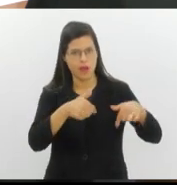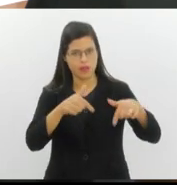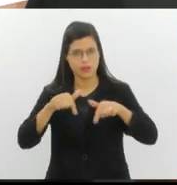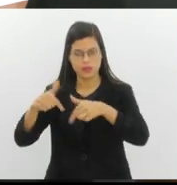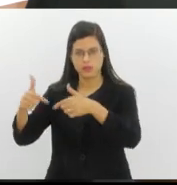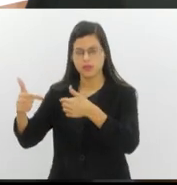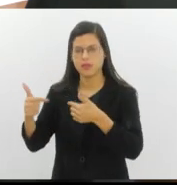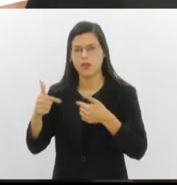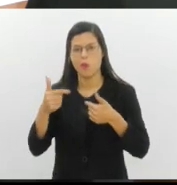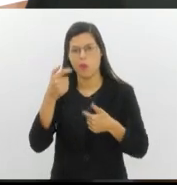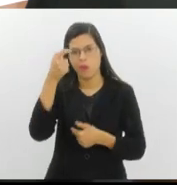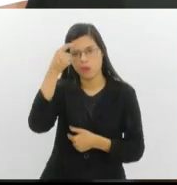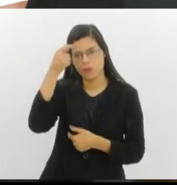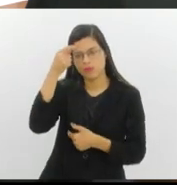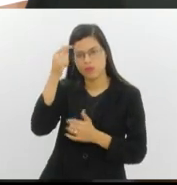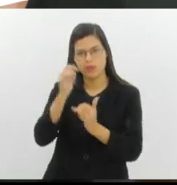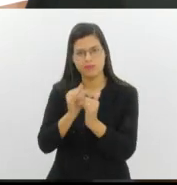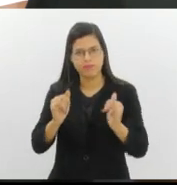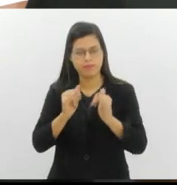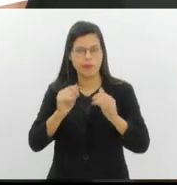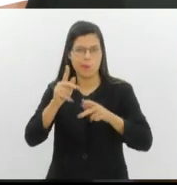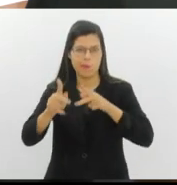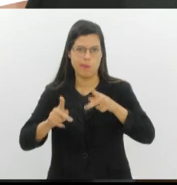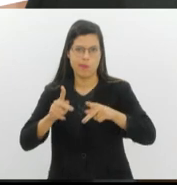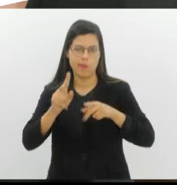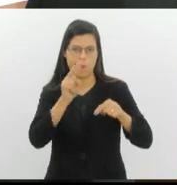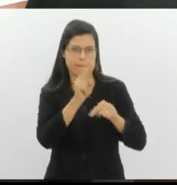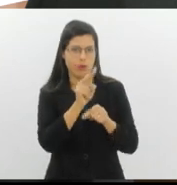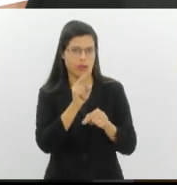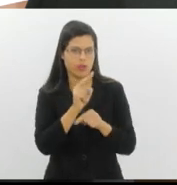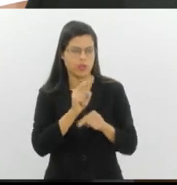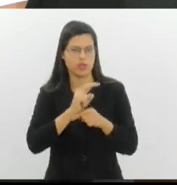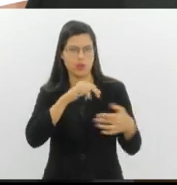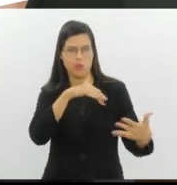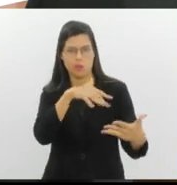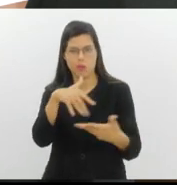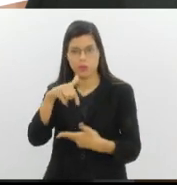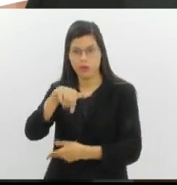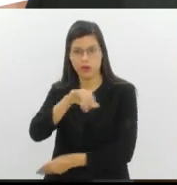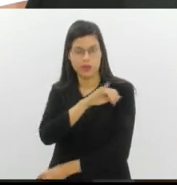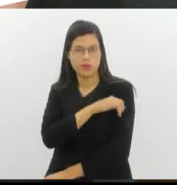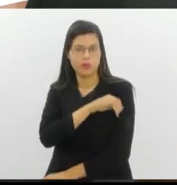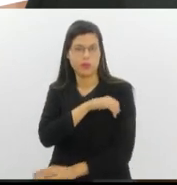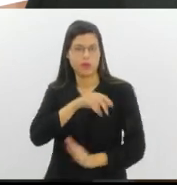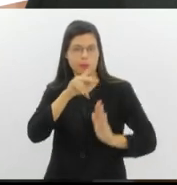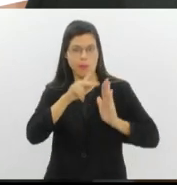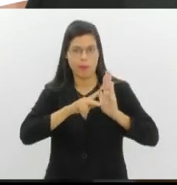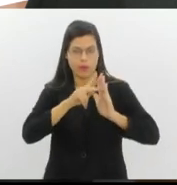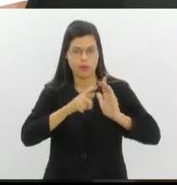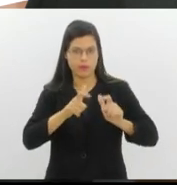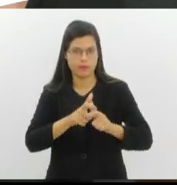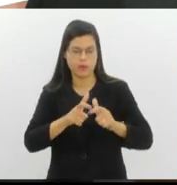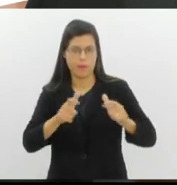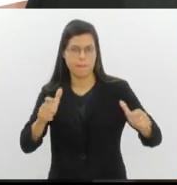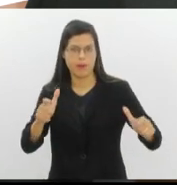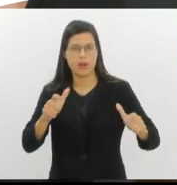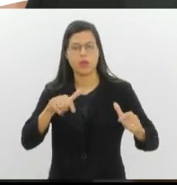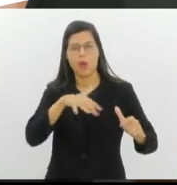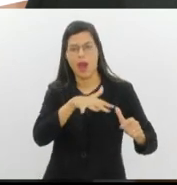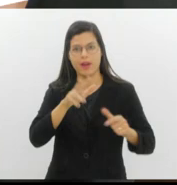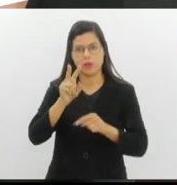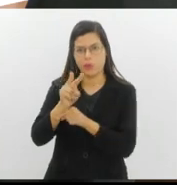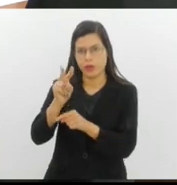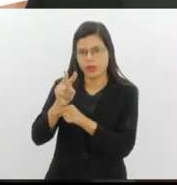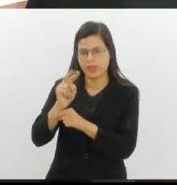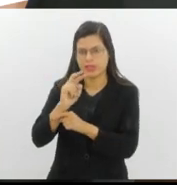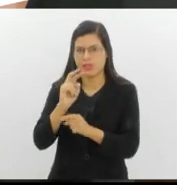mobilizar a população para proteger o planeta. Aqui no Rio, projetos estão ampliando a área de preservação ambiental. A